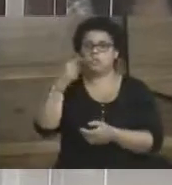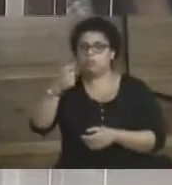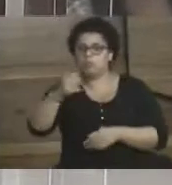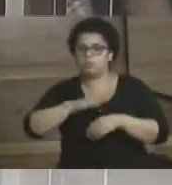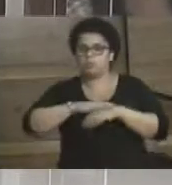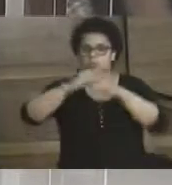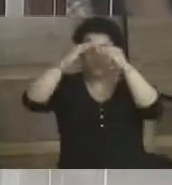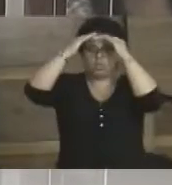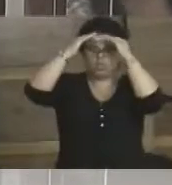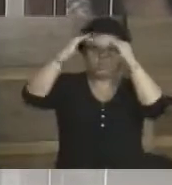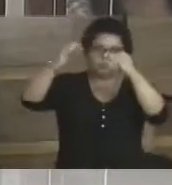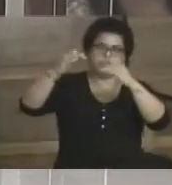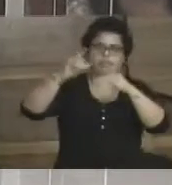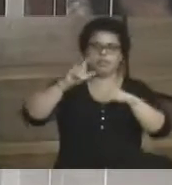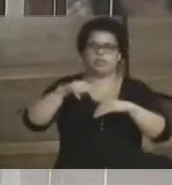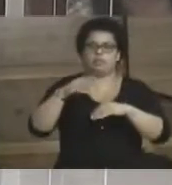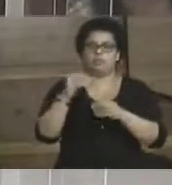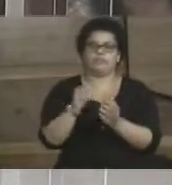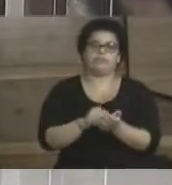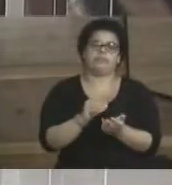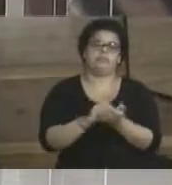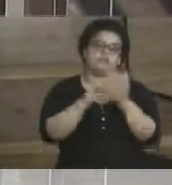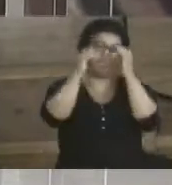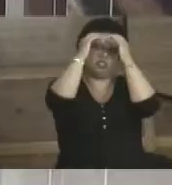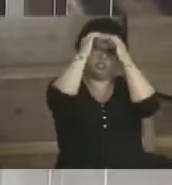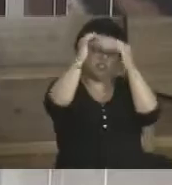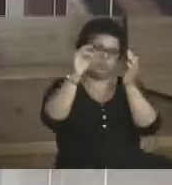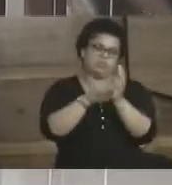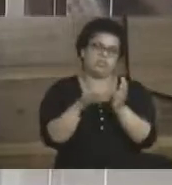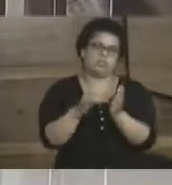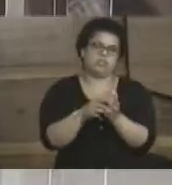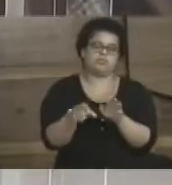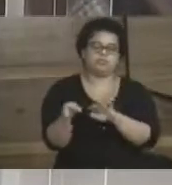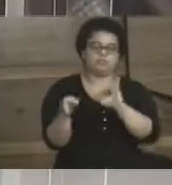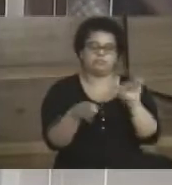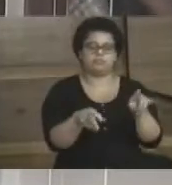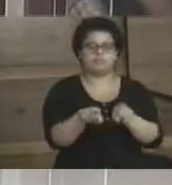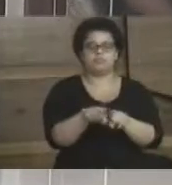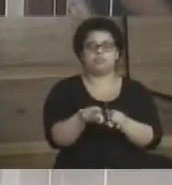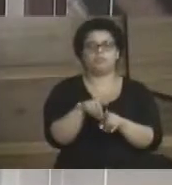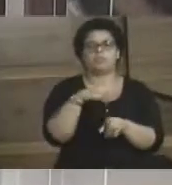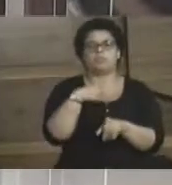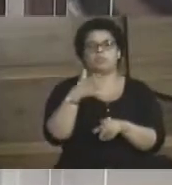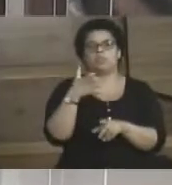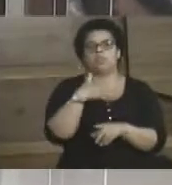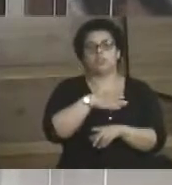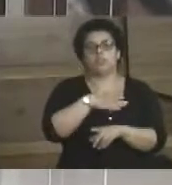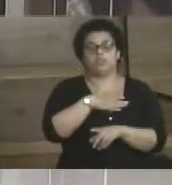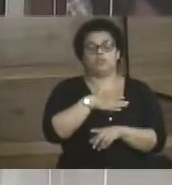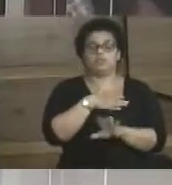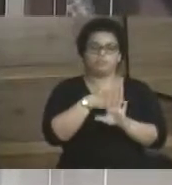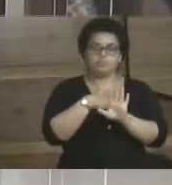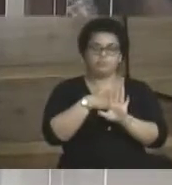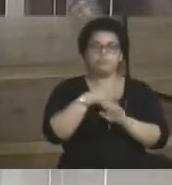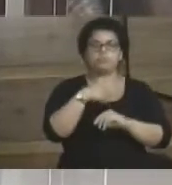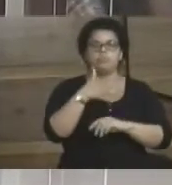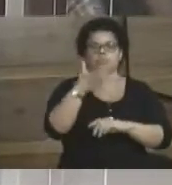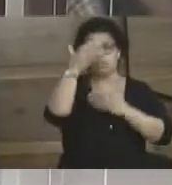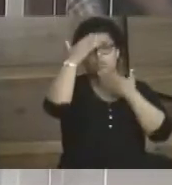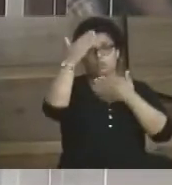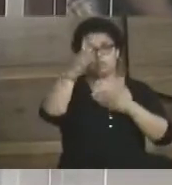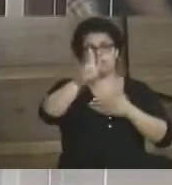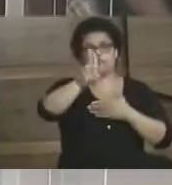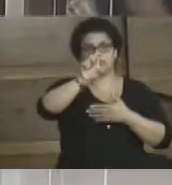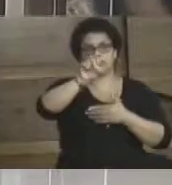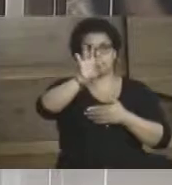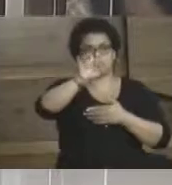respeito, porque isso eu acho que é muita falta de respeito. Eu vou pedir também, eu vou agradecer ao Gustavo